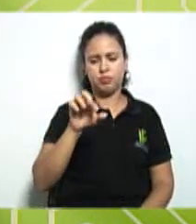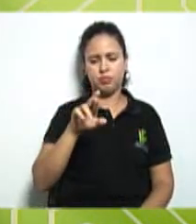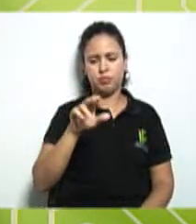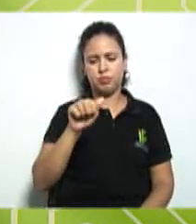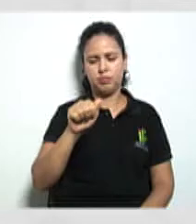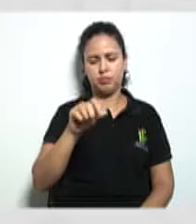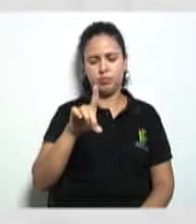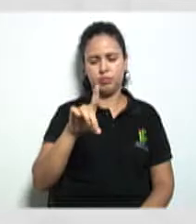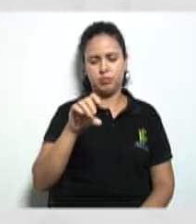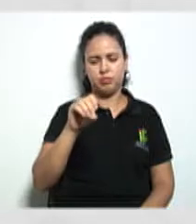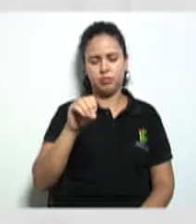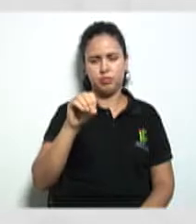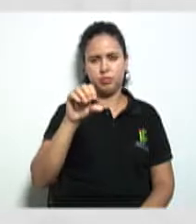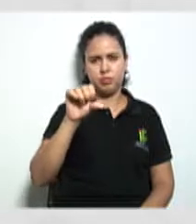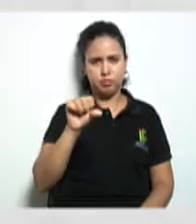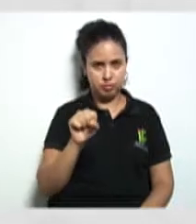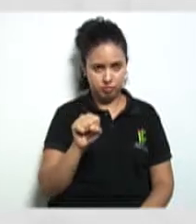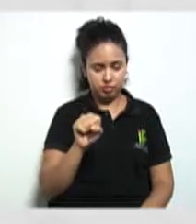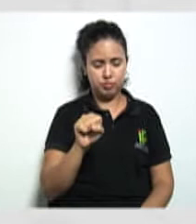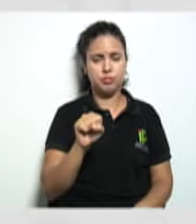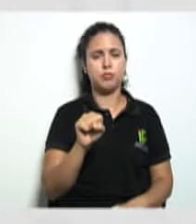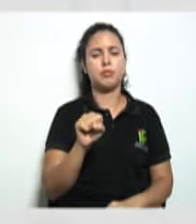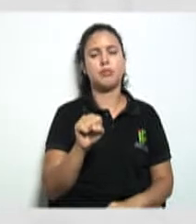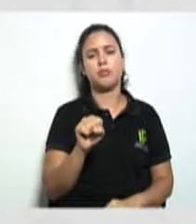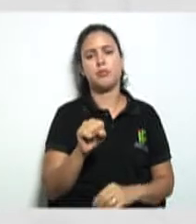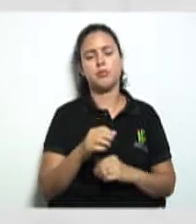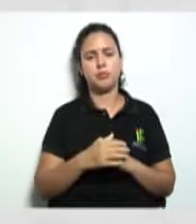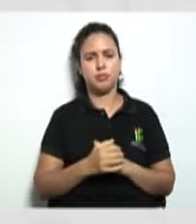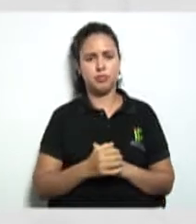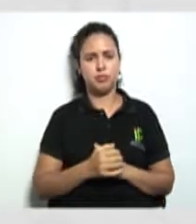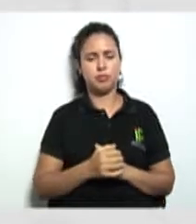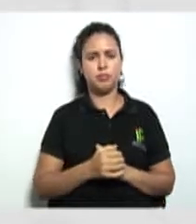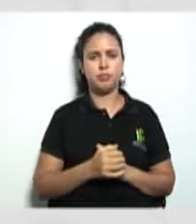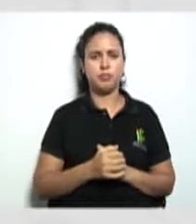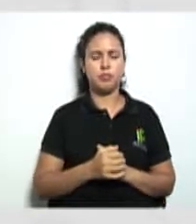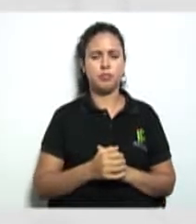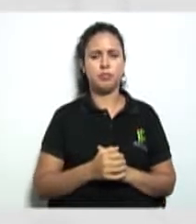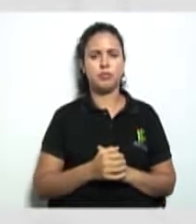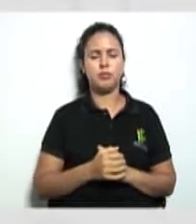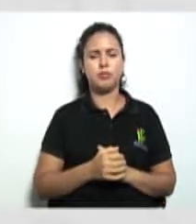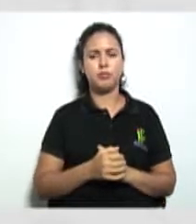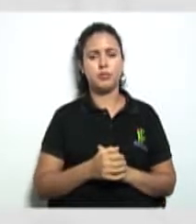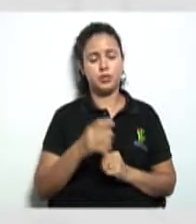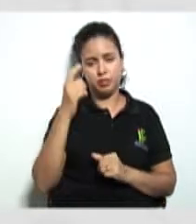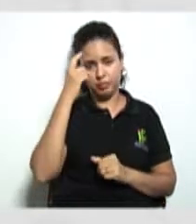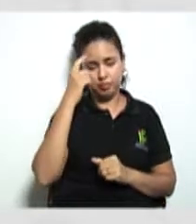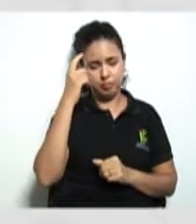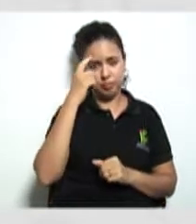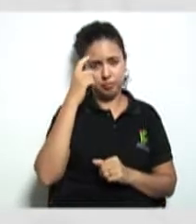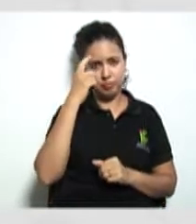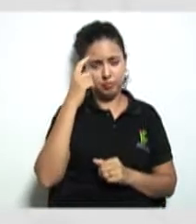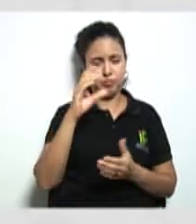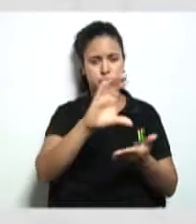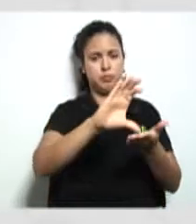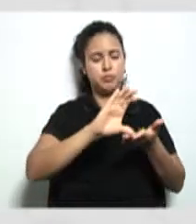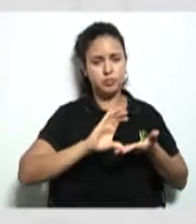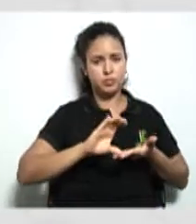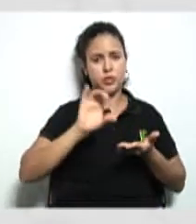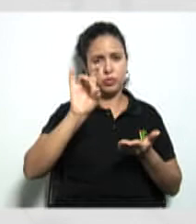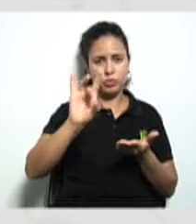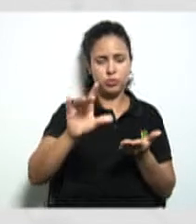feita nesse momento. Qual é o lucro? É da cooperativa ou é dos cooperados? Pensando bem, o lucro tem que ser dos